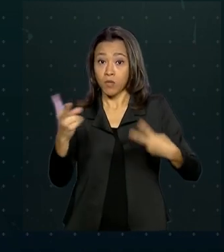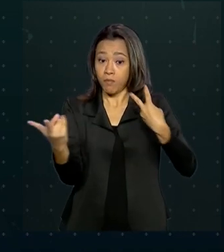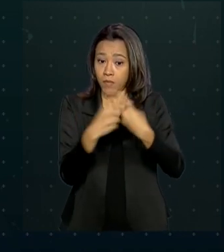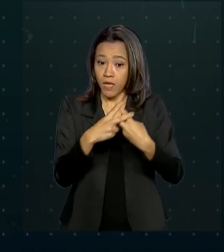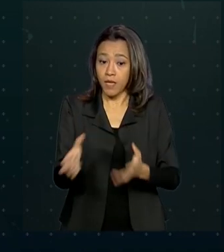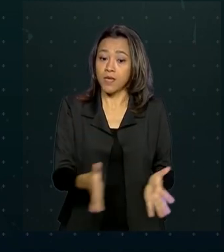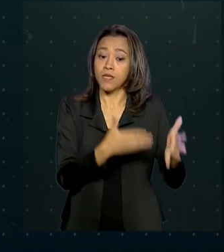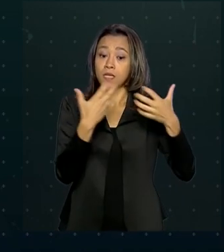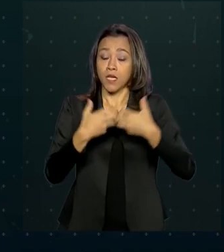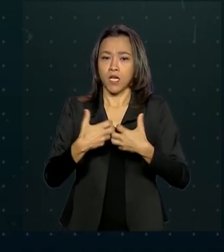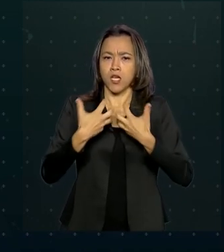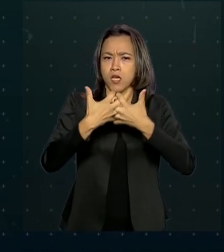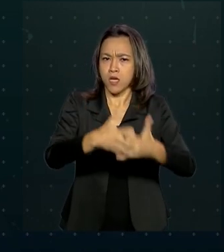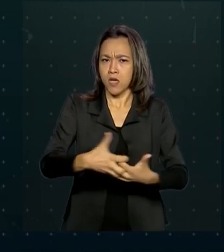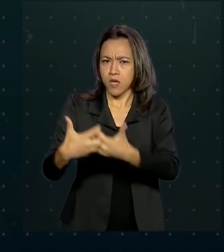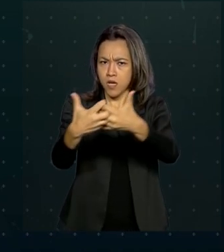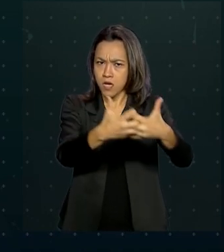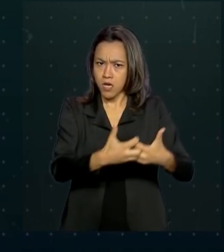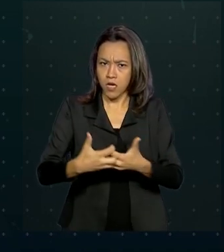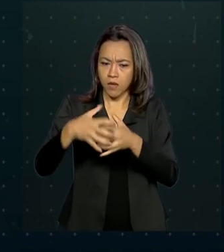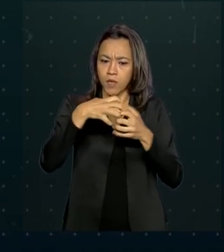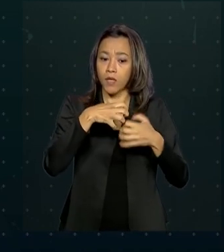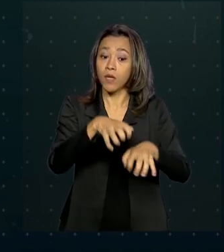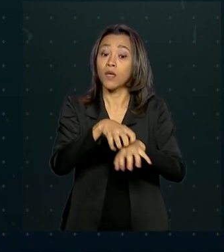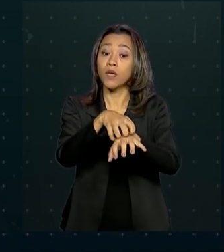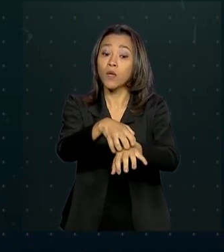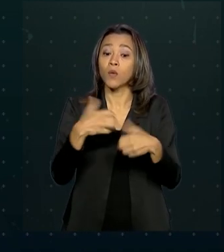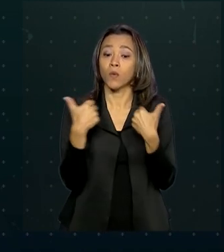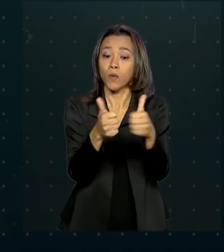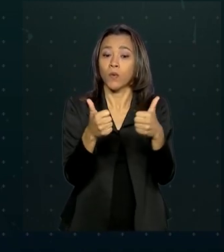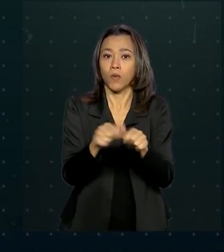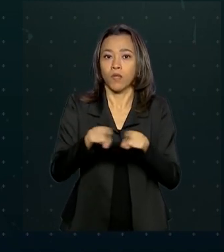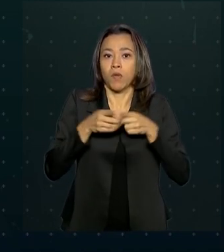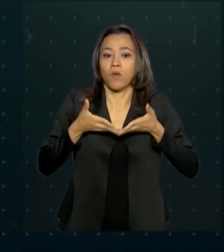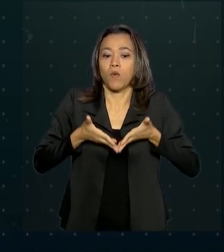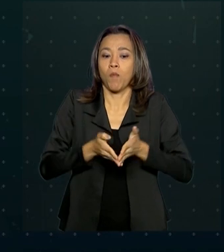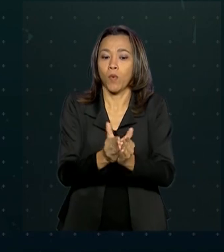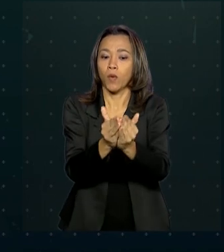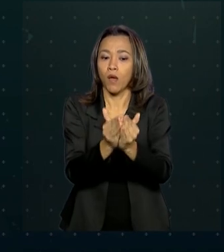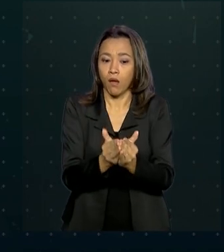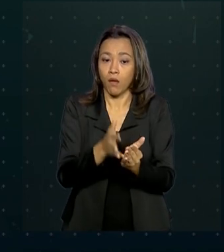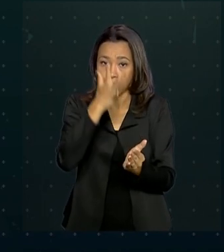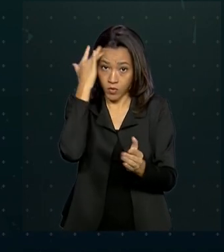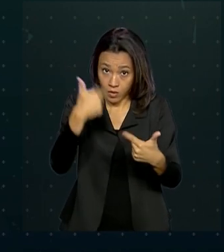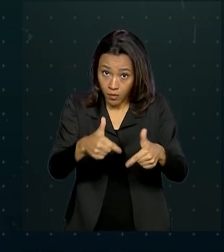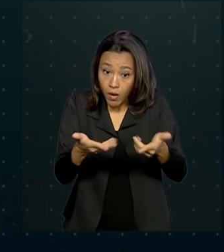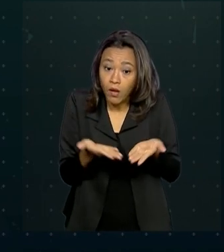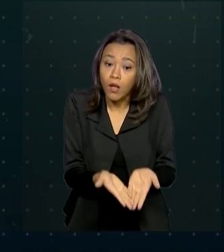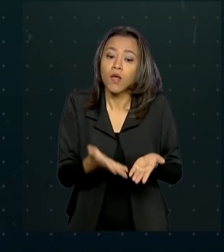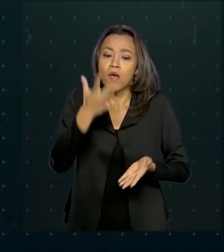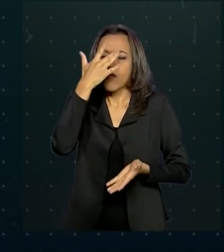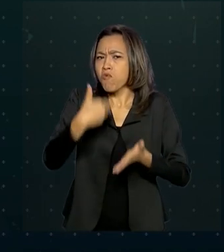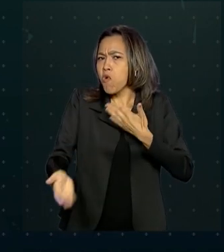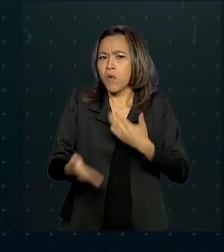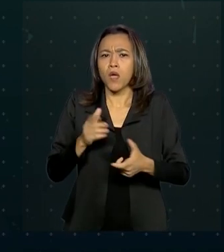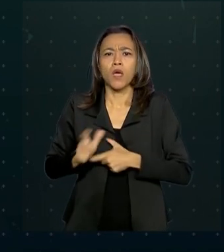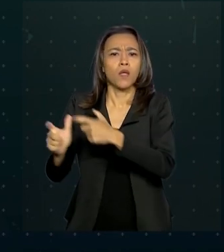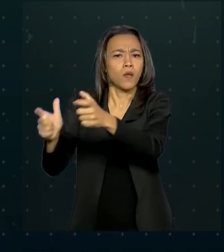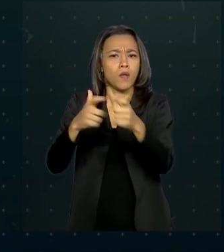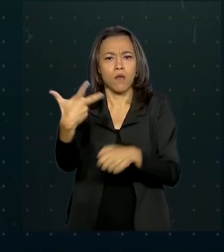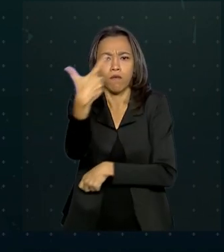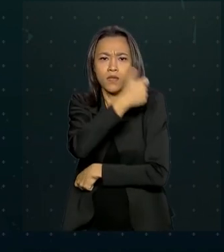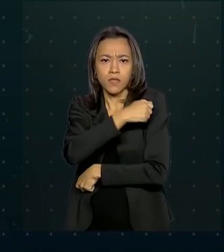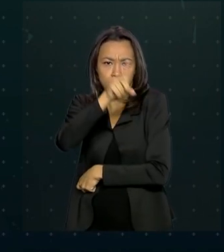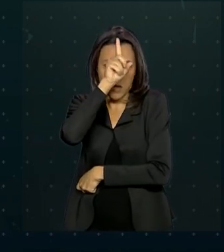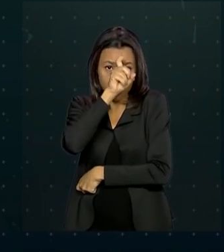caminhoneiros profissionais de transporte coletivo e portuários. A vacina pode ser tomada em qualquer serviço